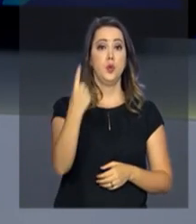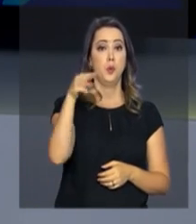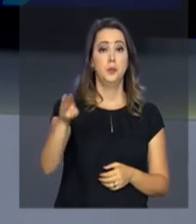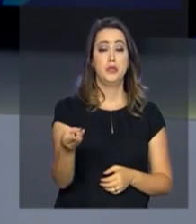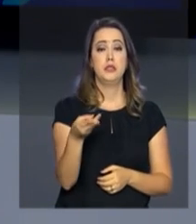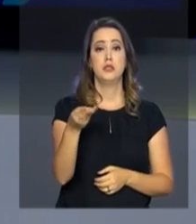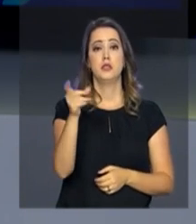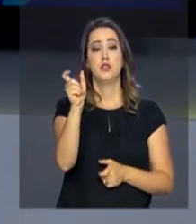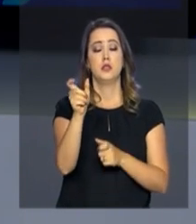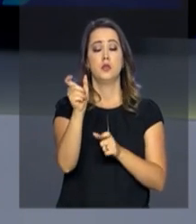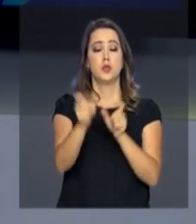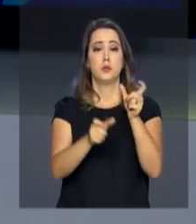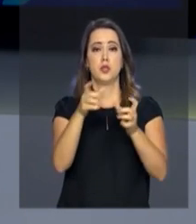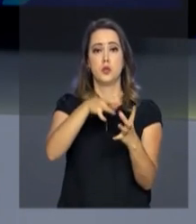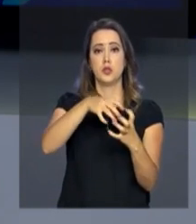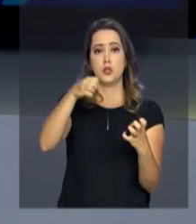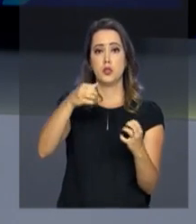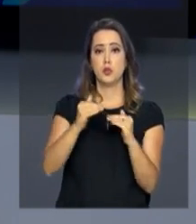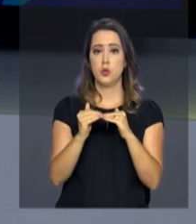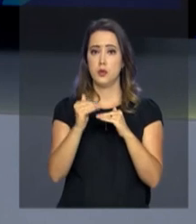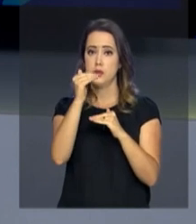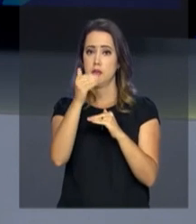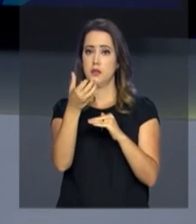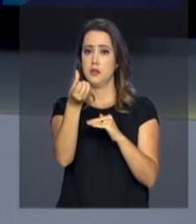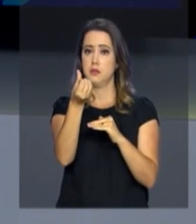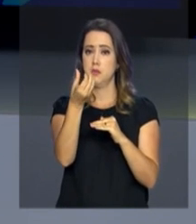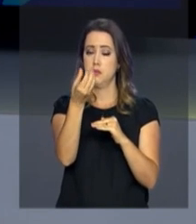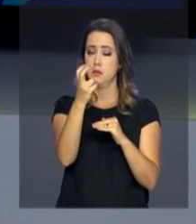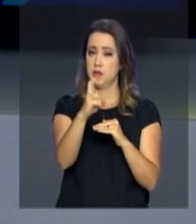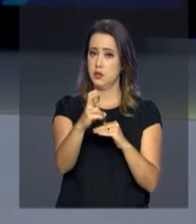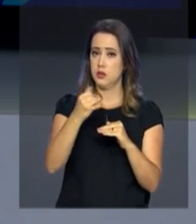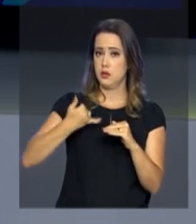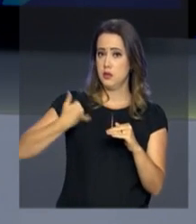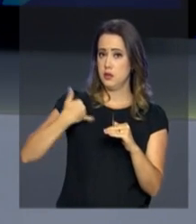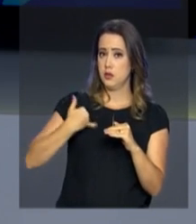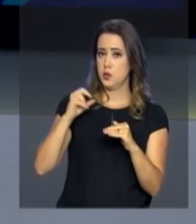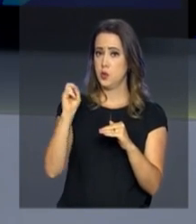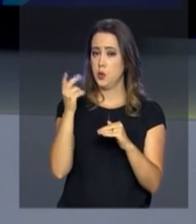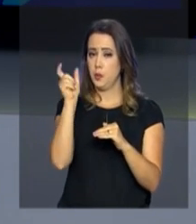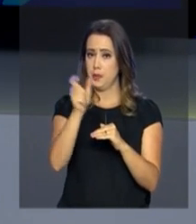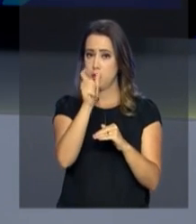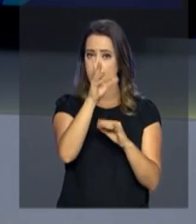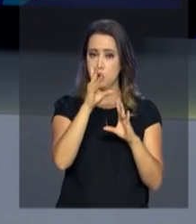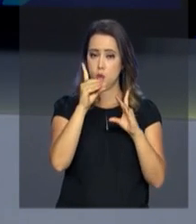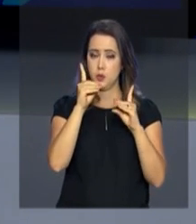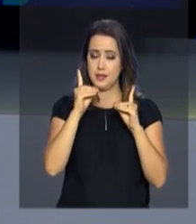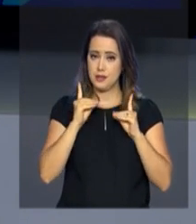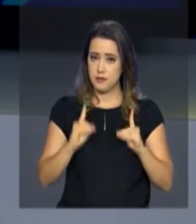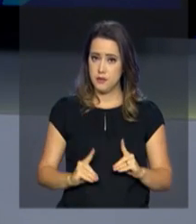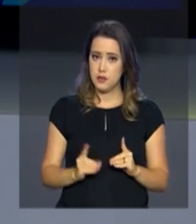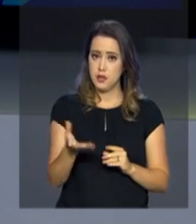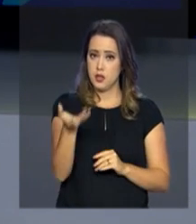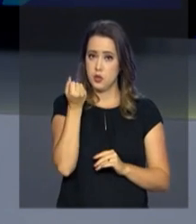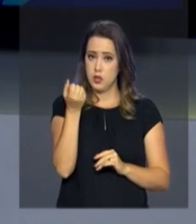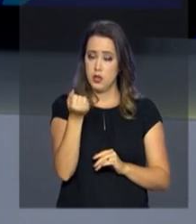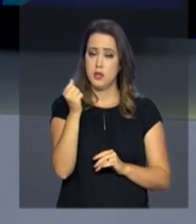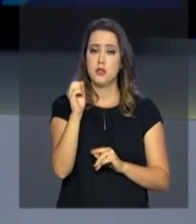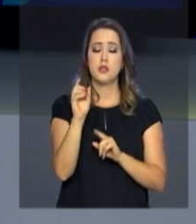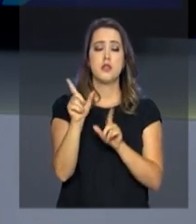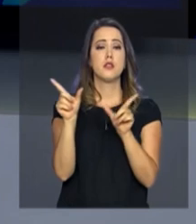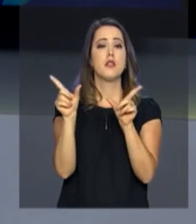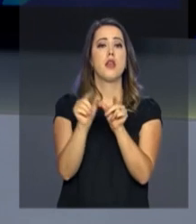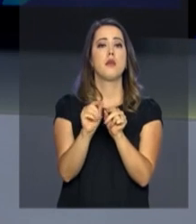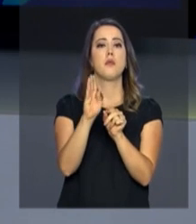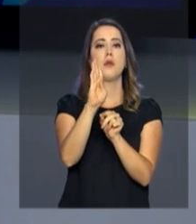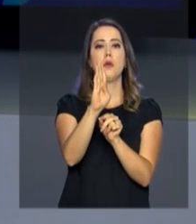e 700 mil idosos acima de 65 anos e pessoas com deficiência que recebem o Benefício de Prestação Continuada,